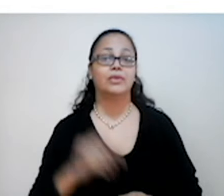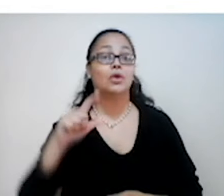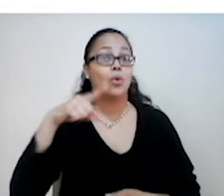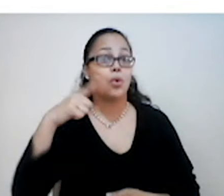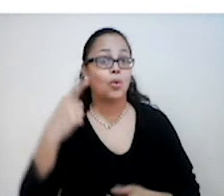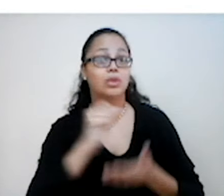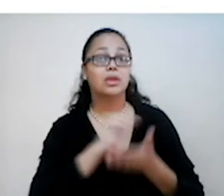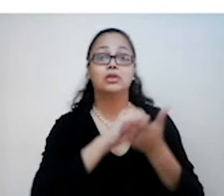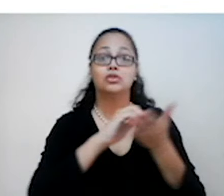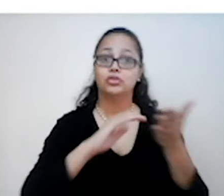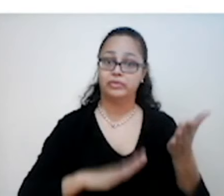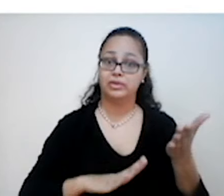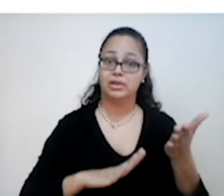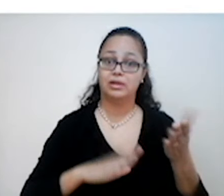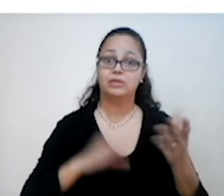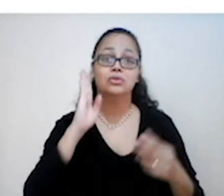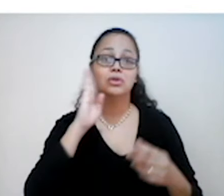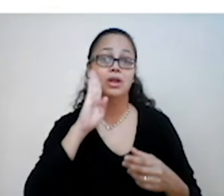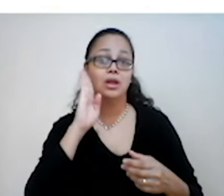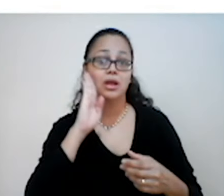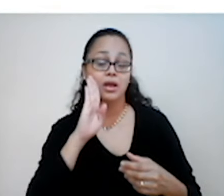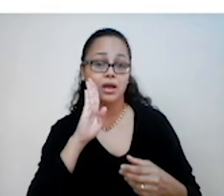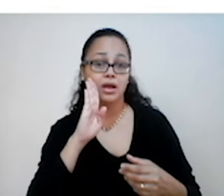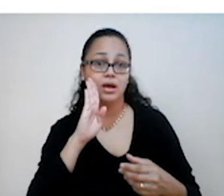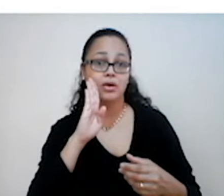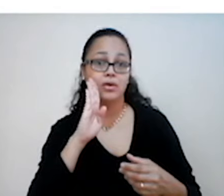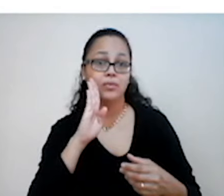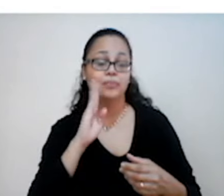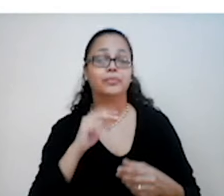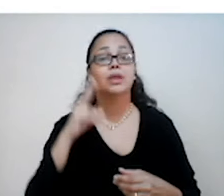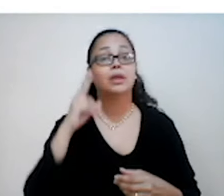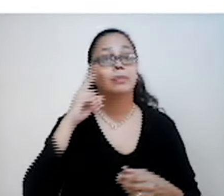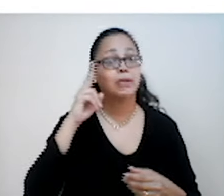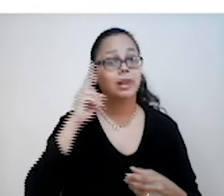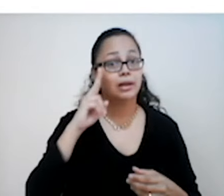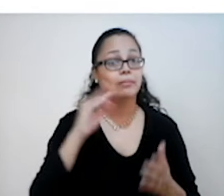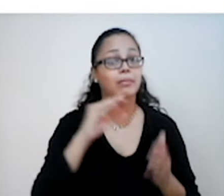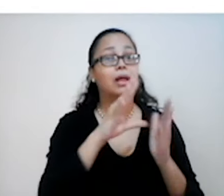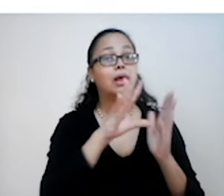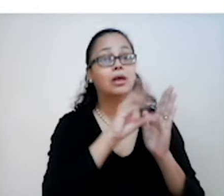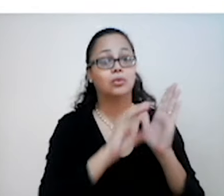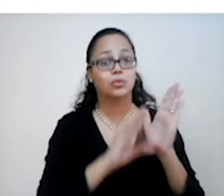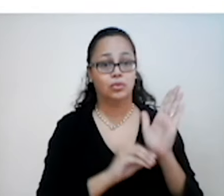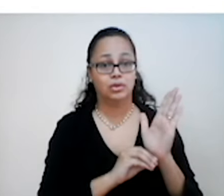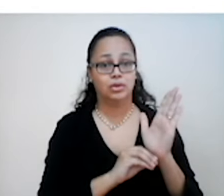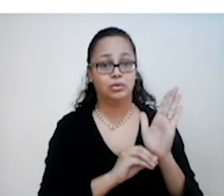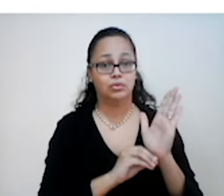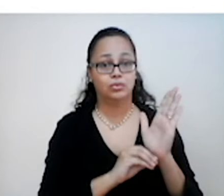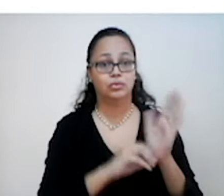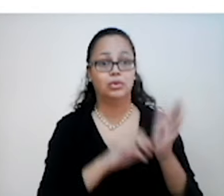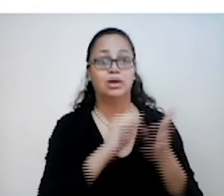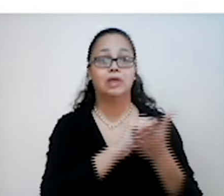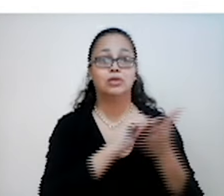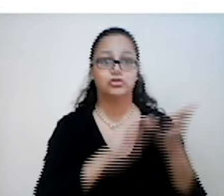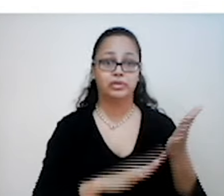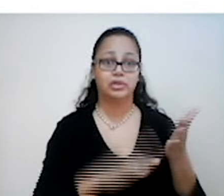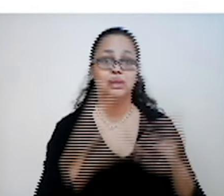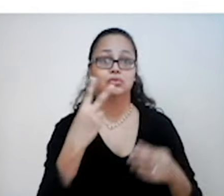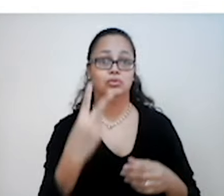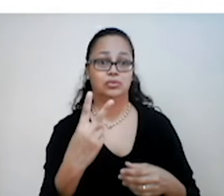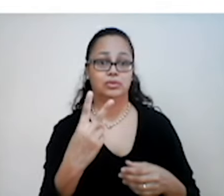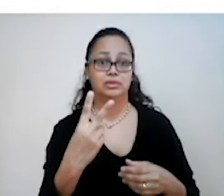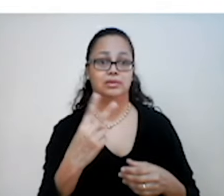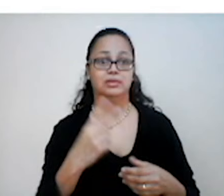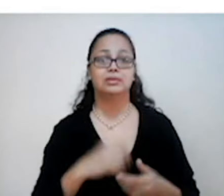Outra atividade interessante para retomar o conteúdo é a Em Casa, da página 183, atividade 2.